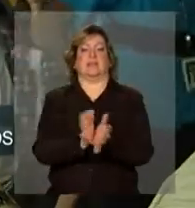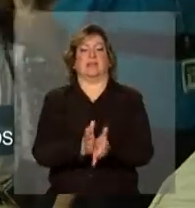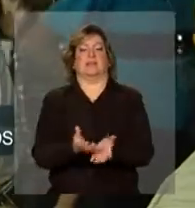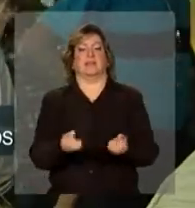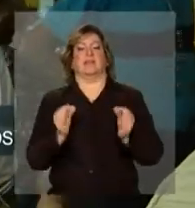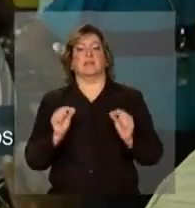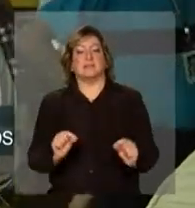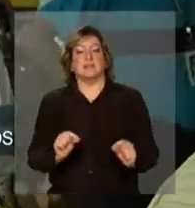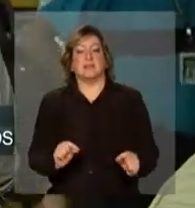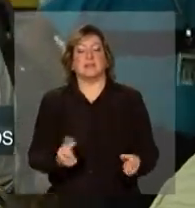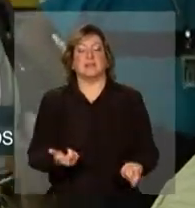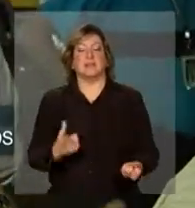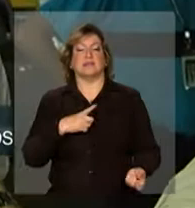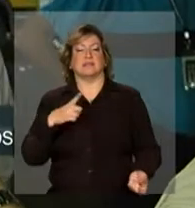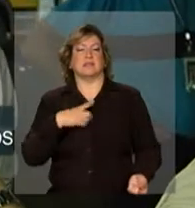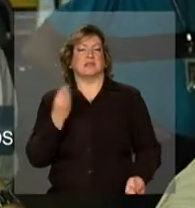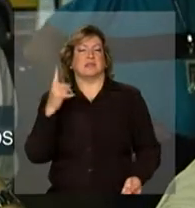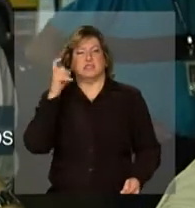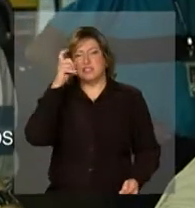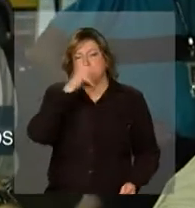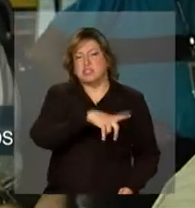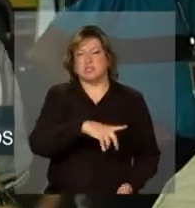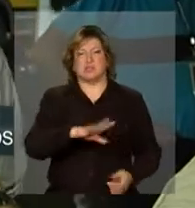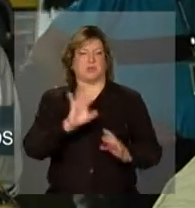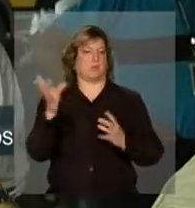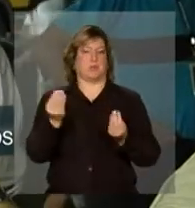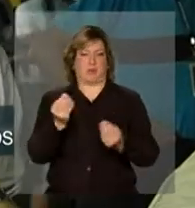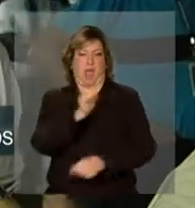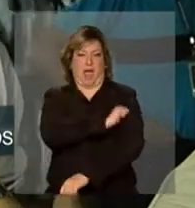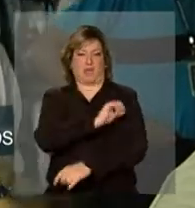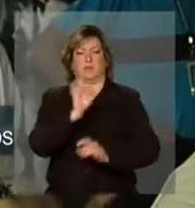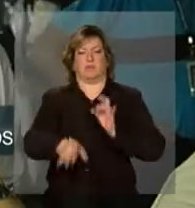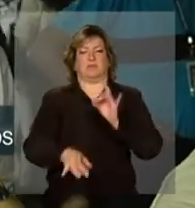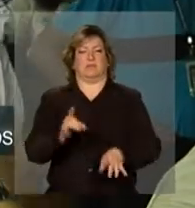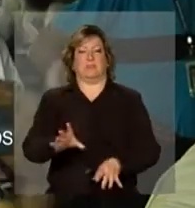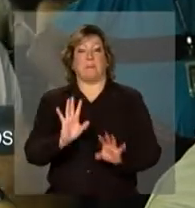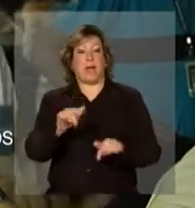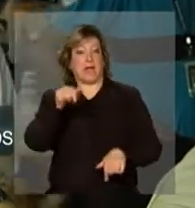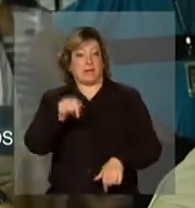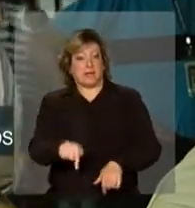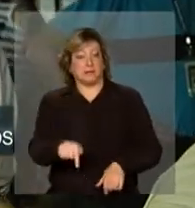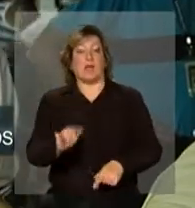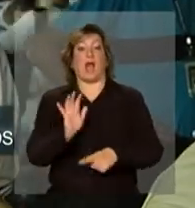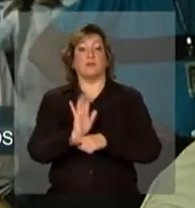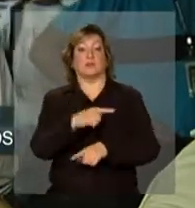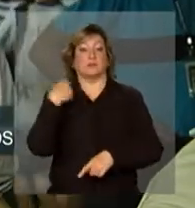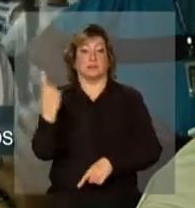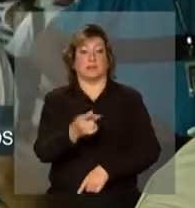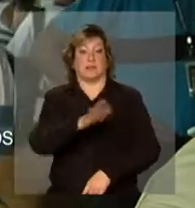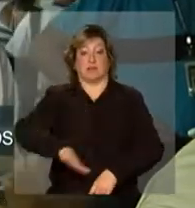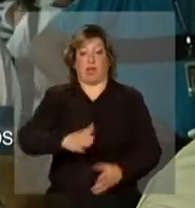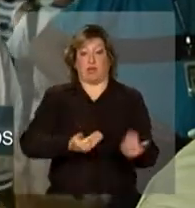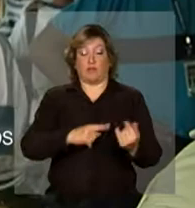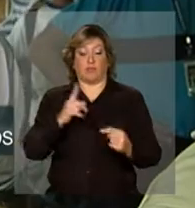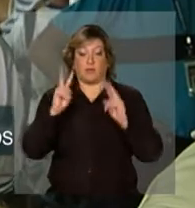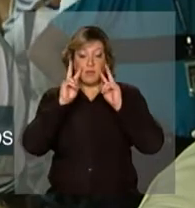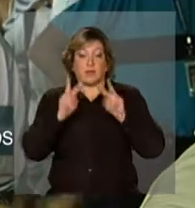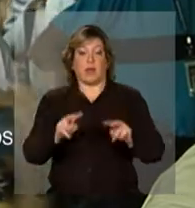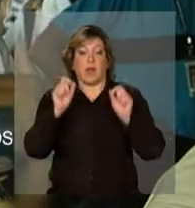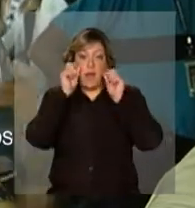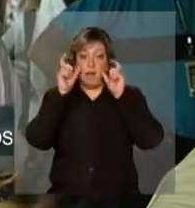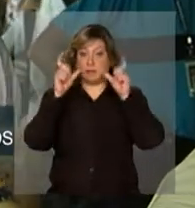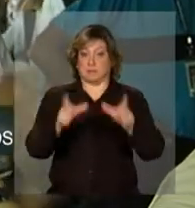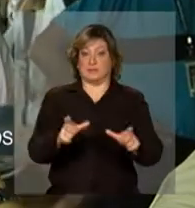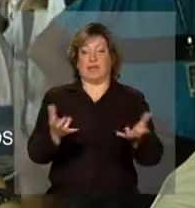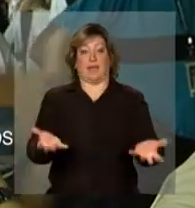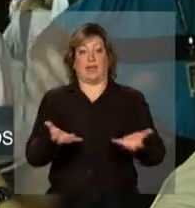você tem muita dificuldade. E esse projeto visa justamente despertar esse interesse e mostrar que a gente pode também